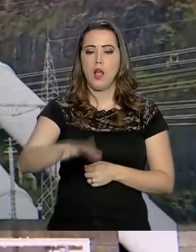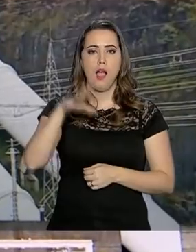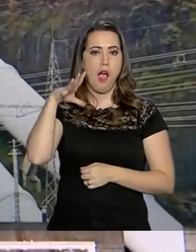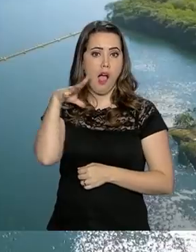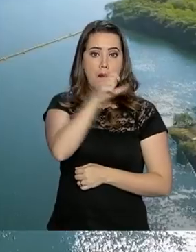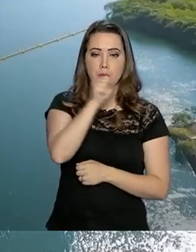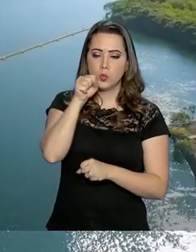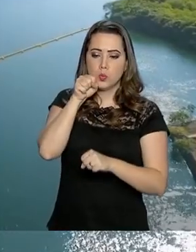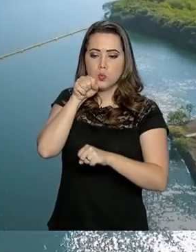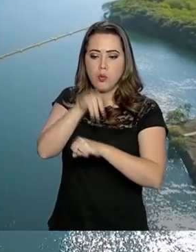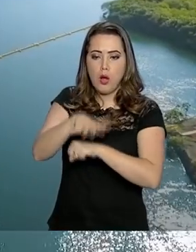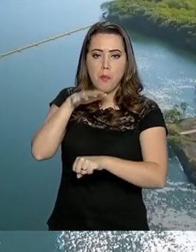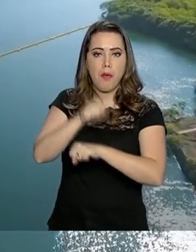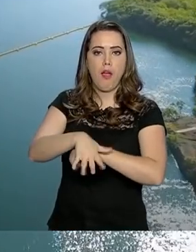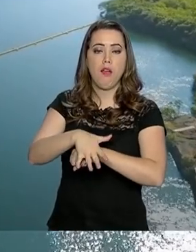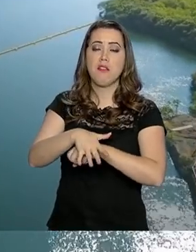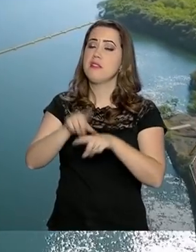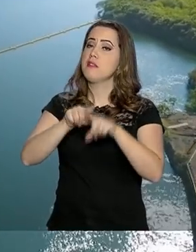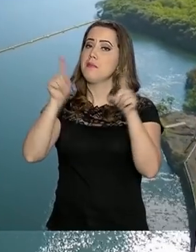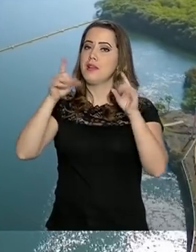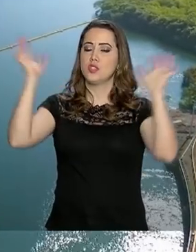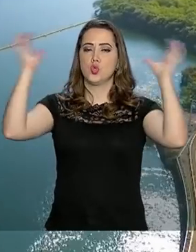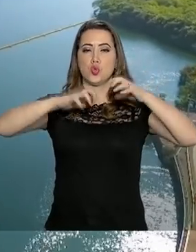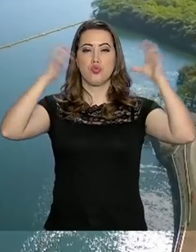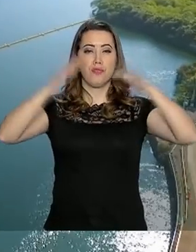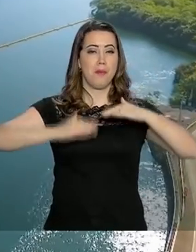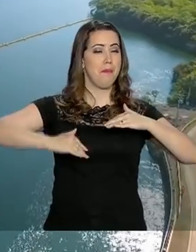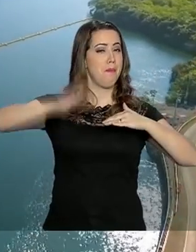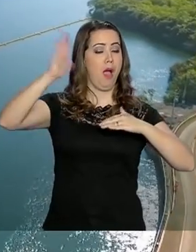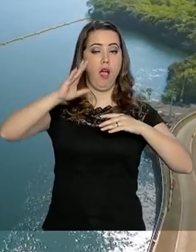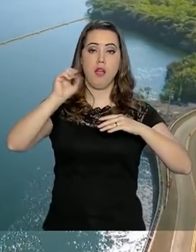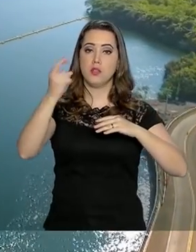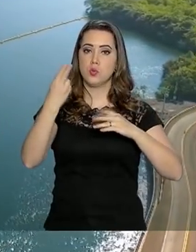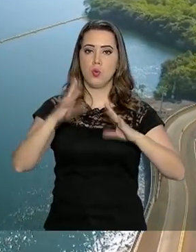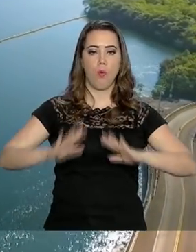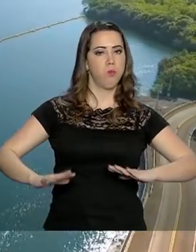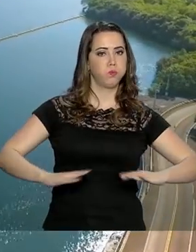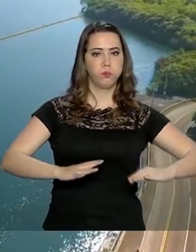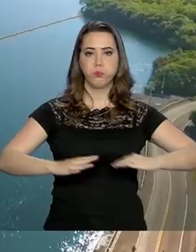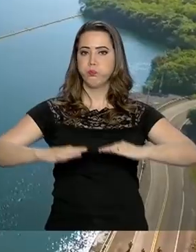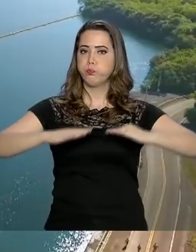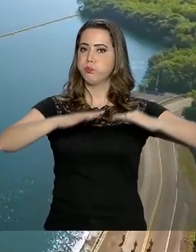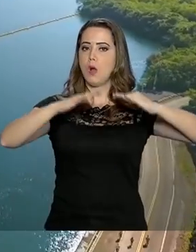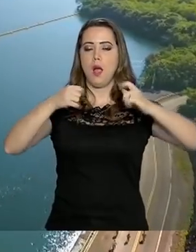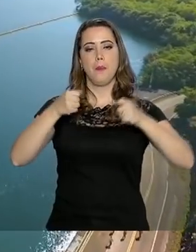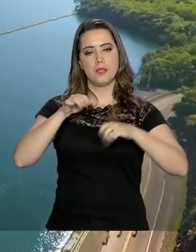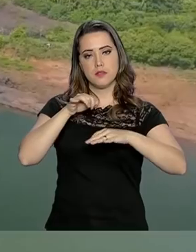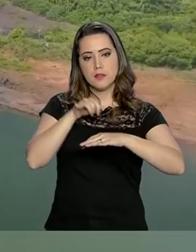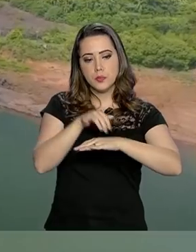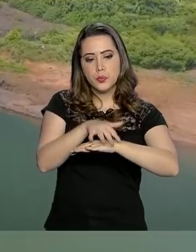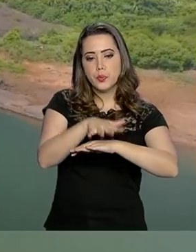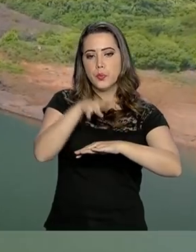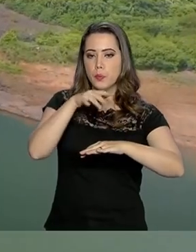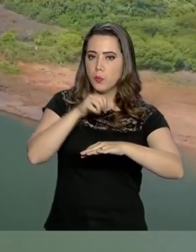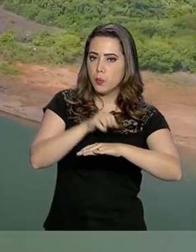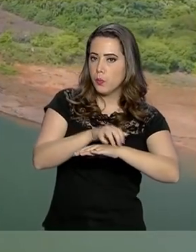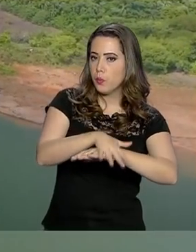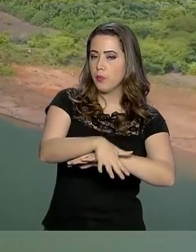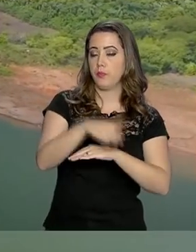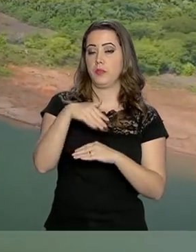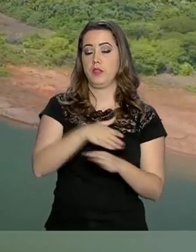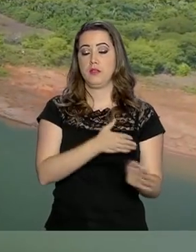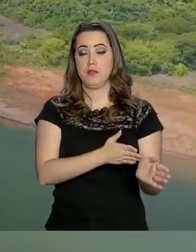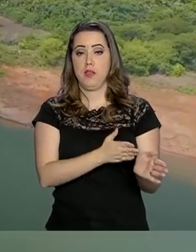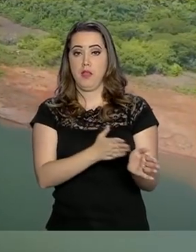velocidade. Mas se chover além do esperado e houver uma cheia, por segurança, parte dessa água tem que ser escoada. Nesta época do ano,